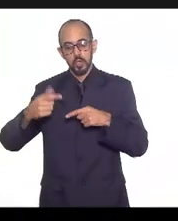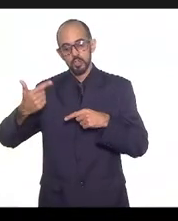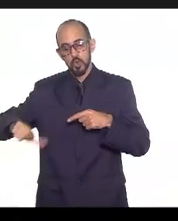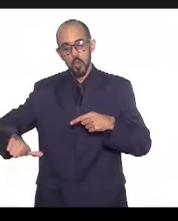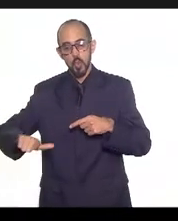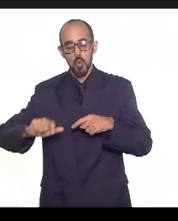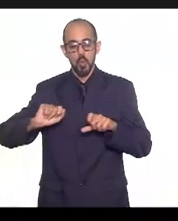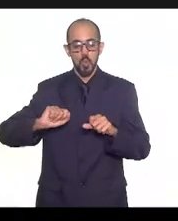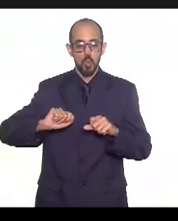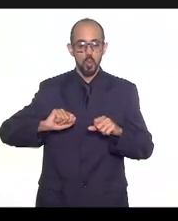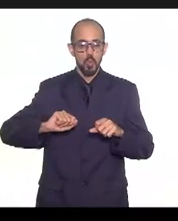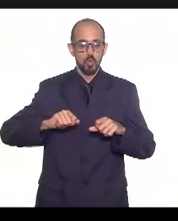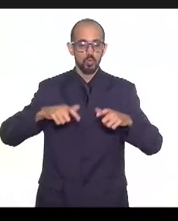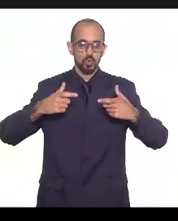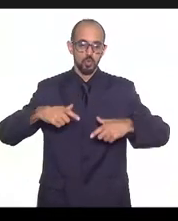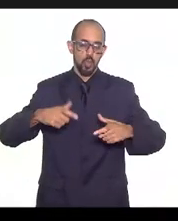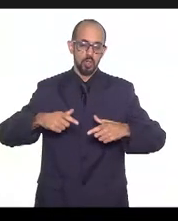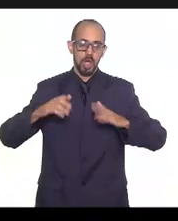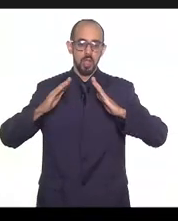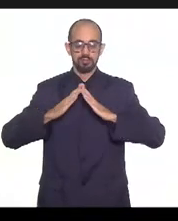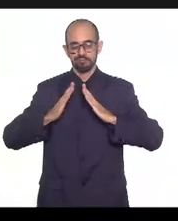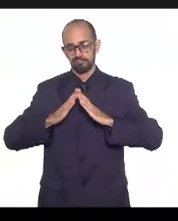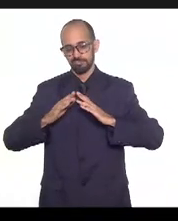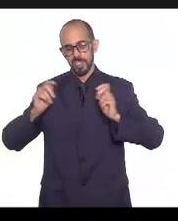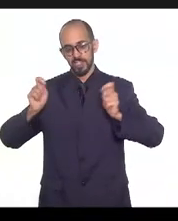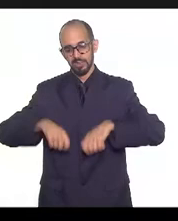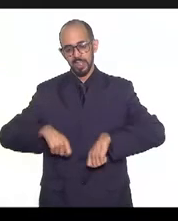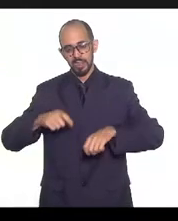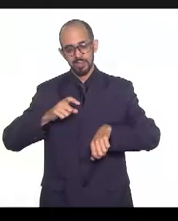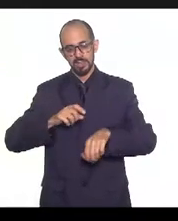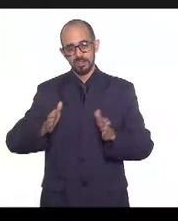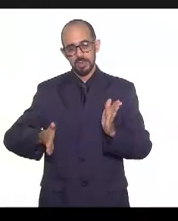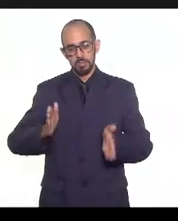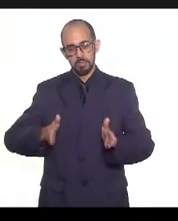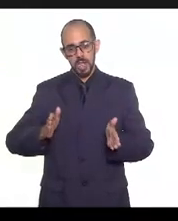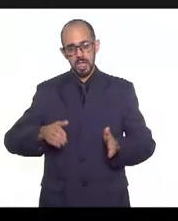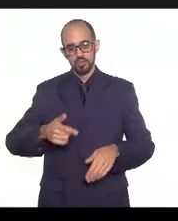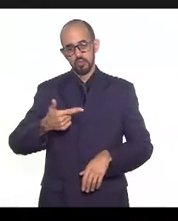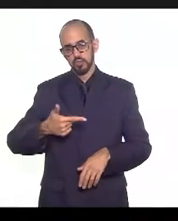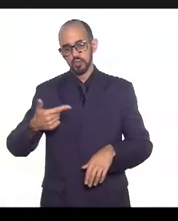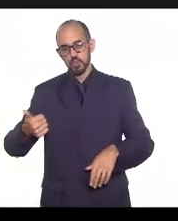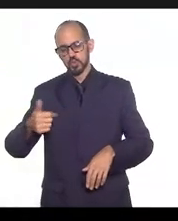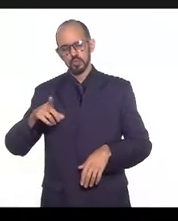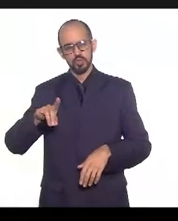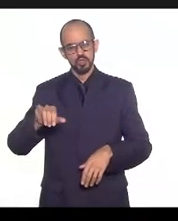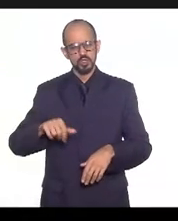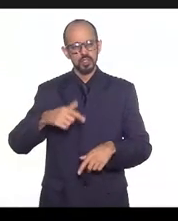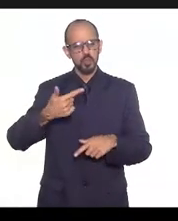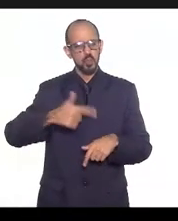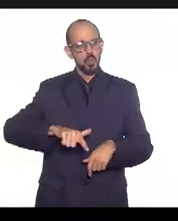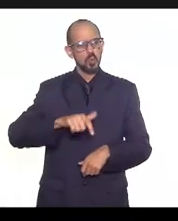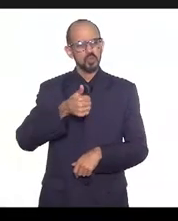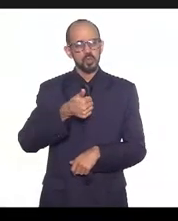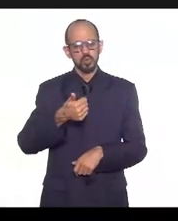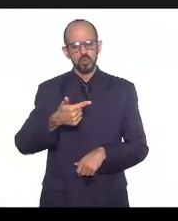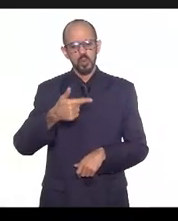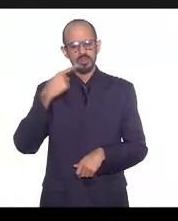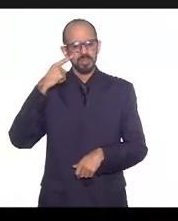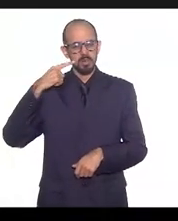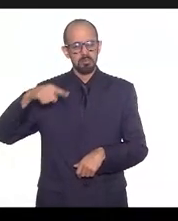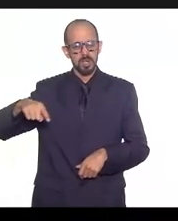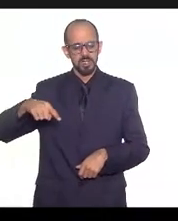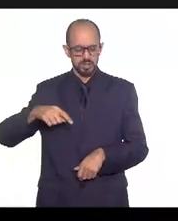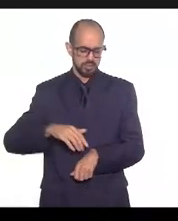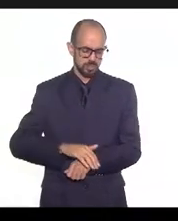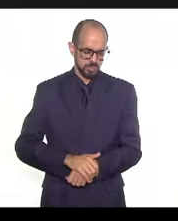tempo lá, o tempo hábil de cada vacina. Uma é 21 dias, a outra são 12 semanas, quer dizer, as duas outras são